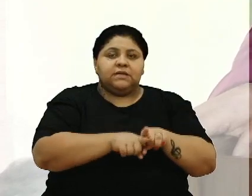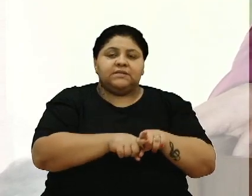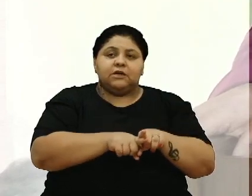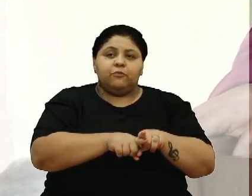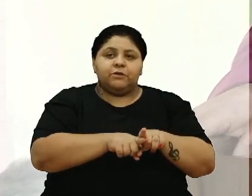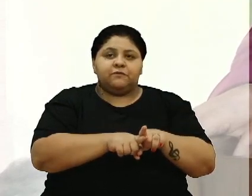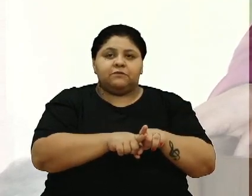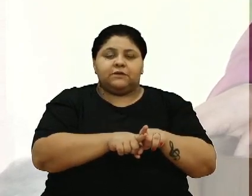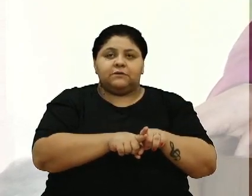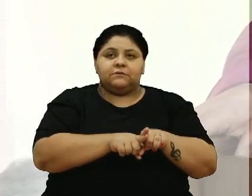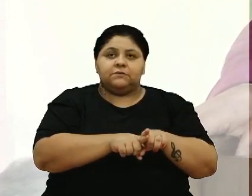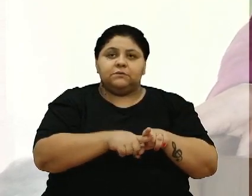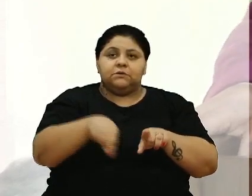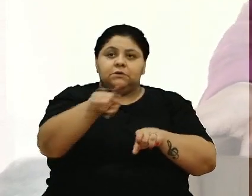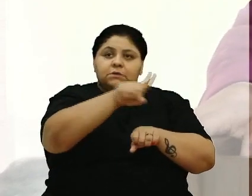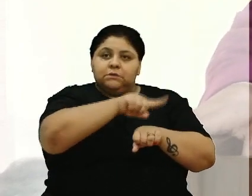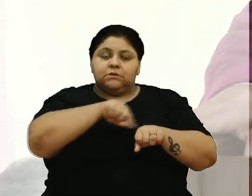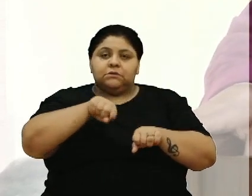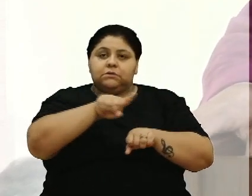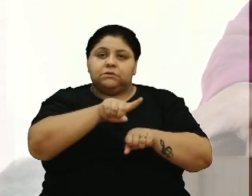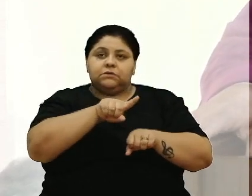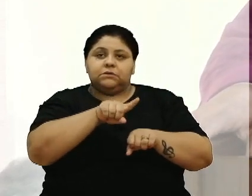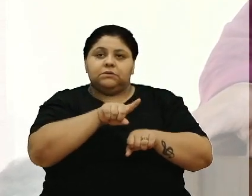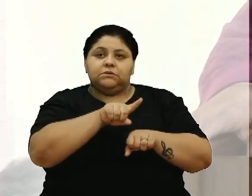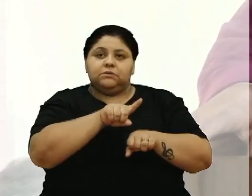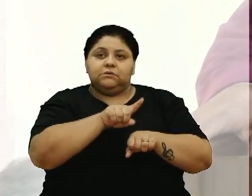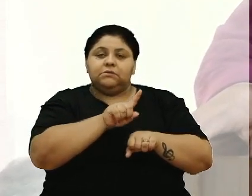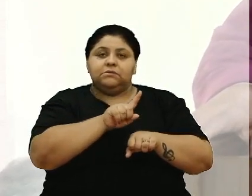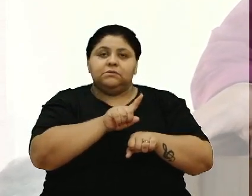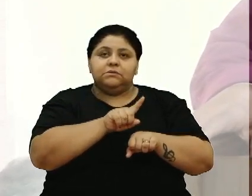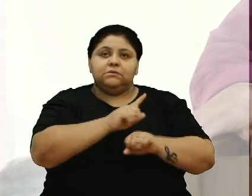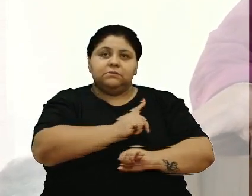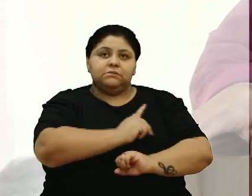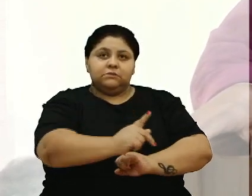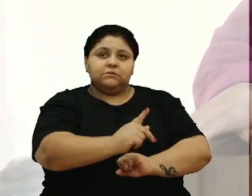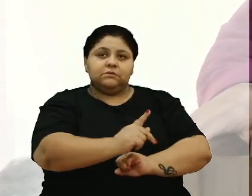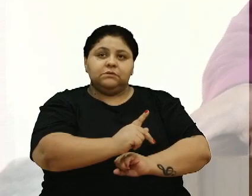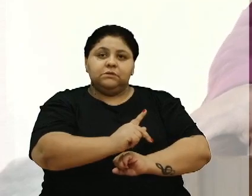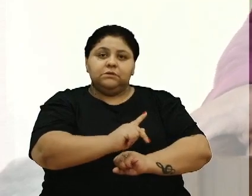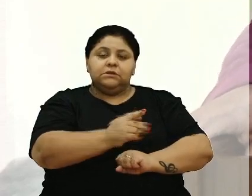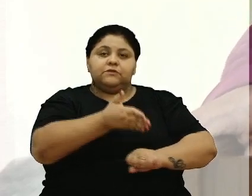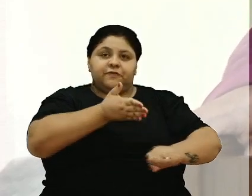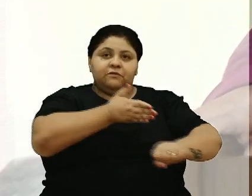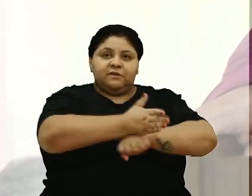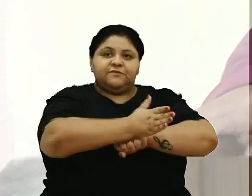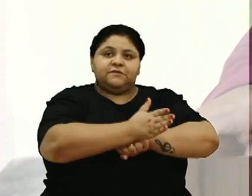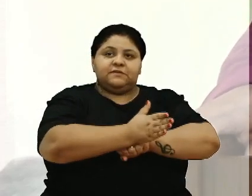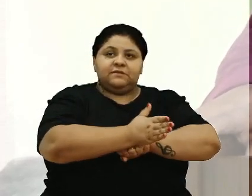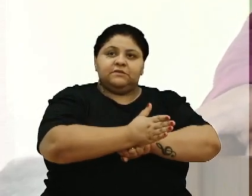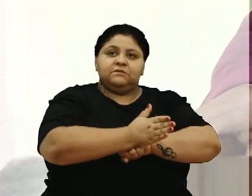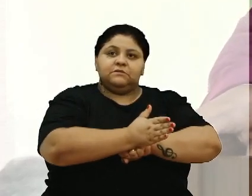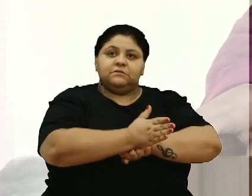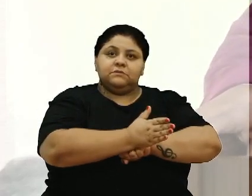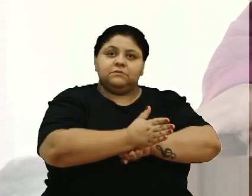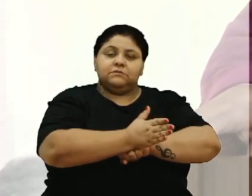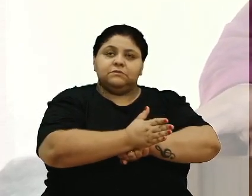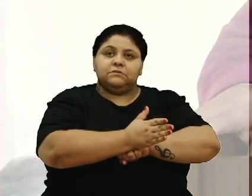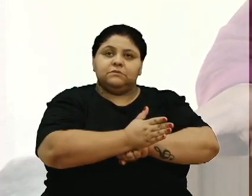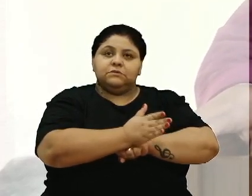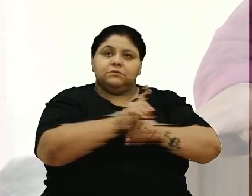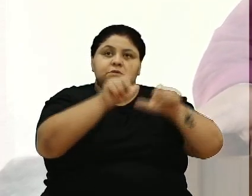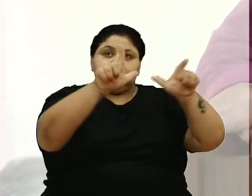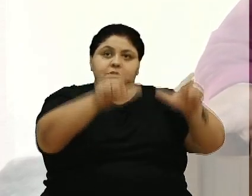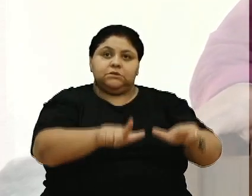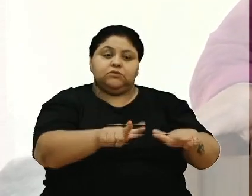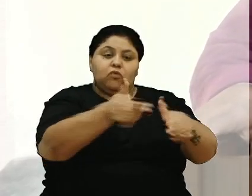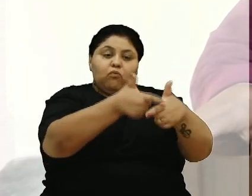para nós, foi a nossa presidente participando do gabinete de crise,